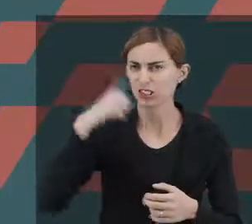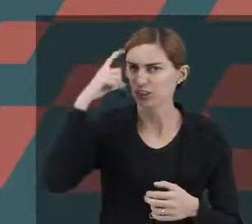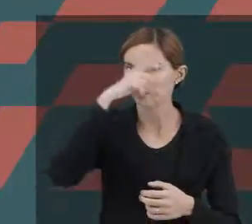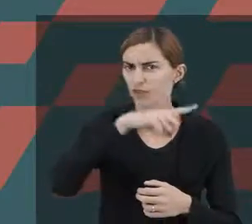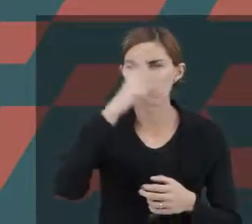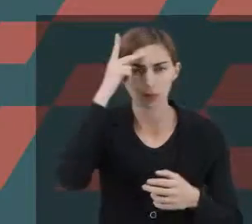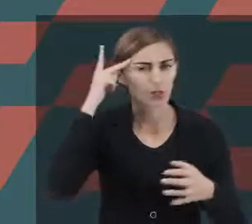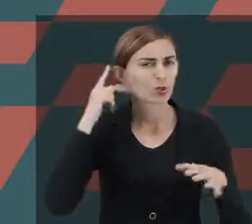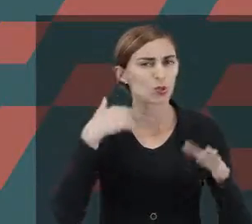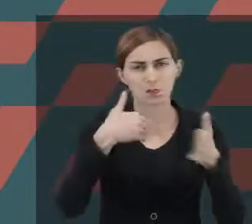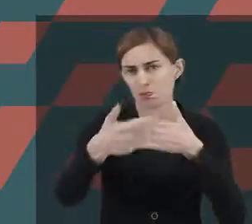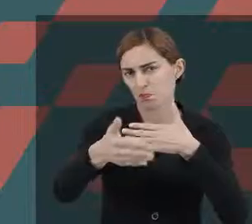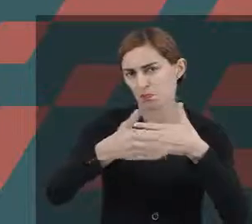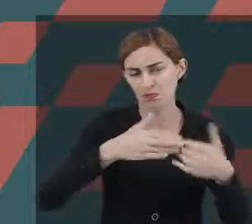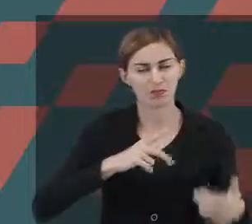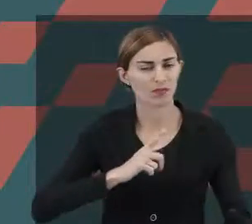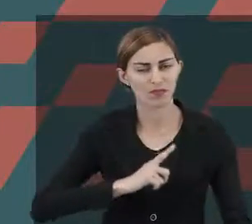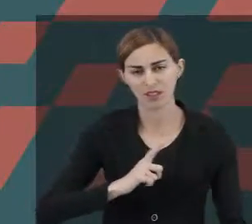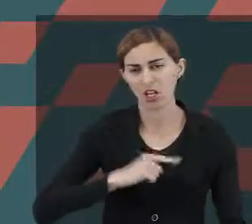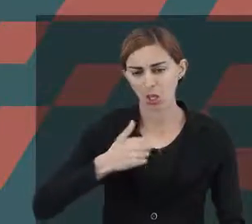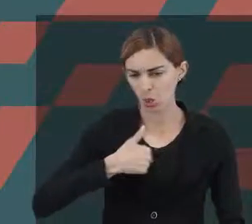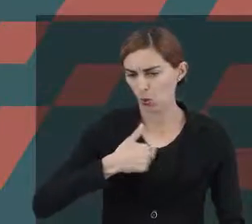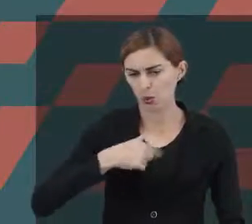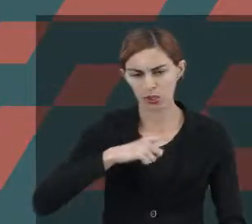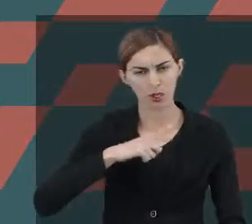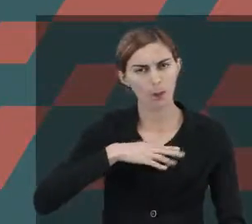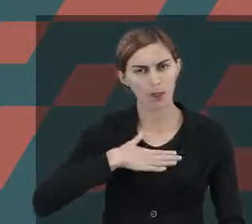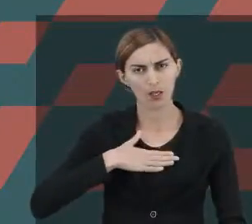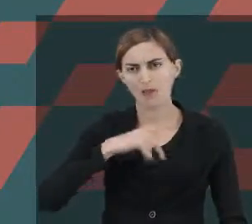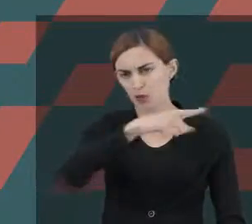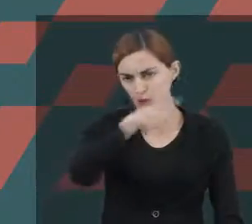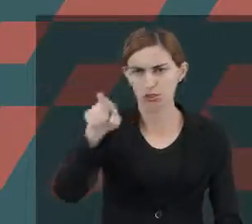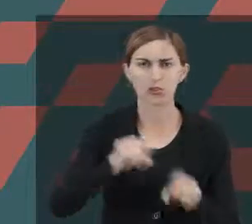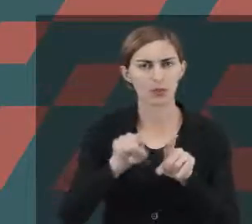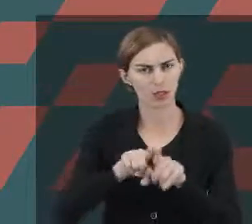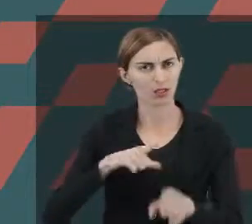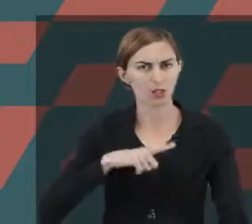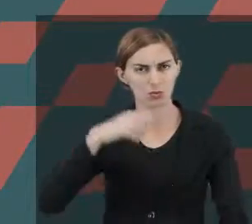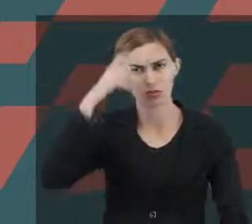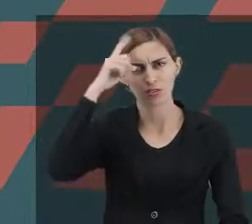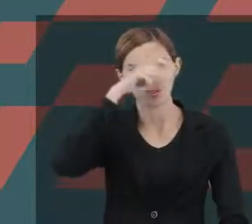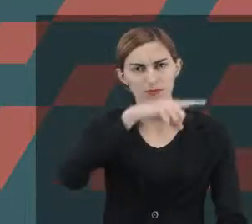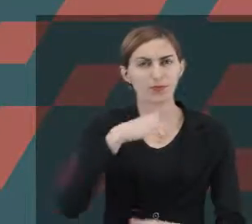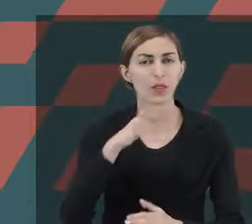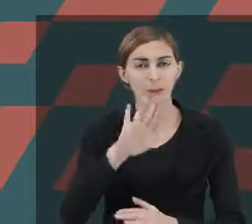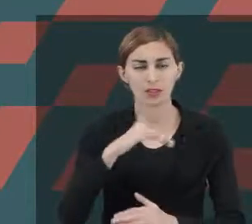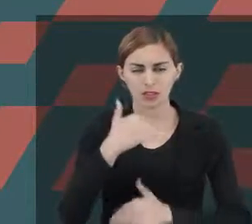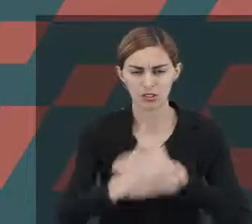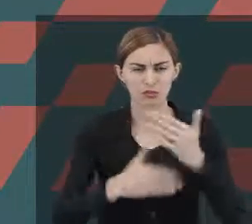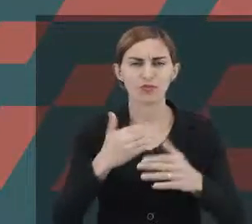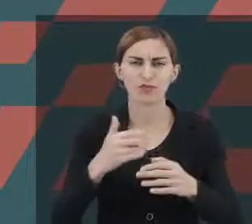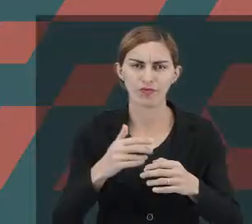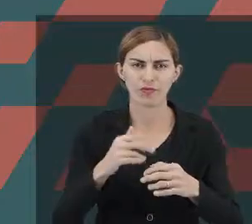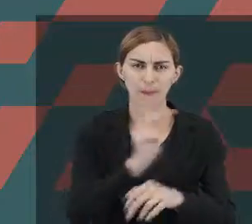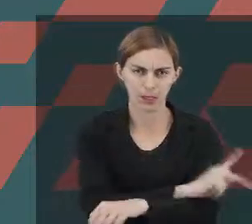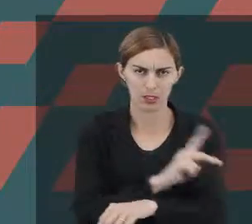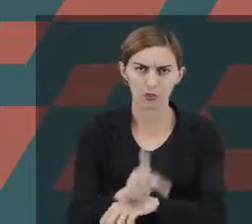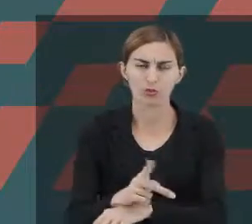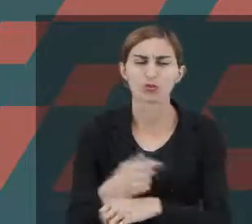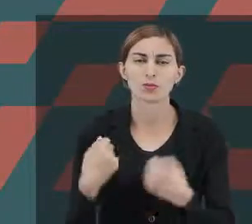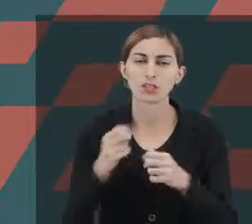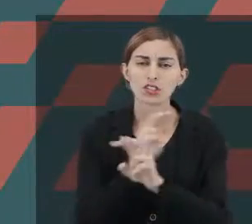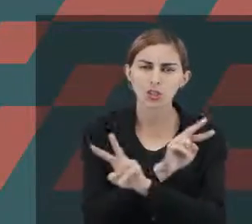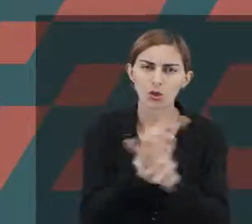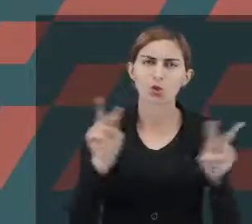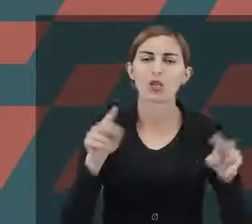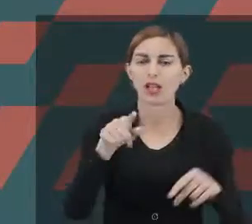dificuldade todo mundo tem, gente. Eu tenho as minhas, vocês têm as suas também. Só que nesse desenvolvimento do fazer pedagógico,